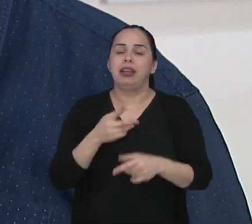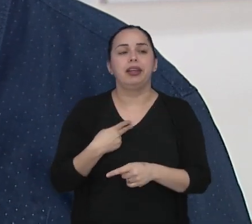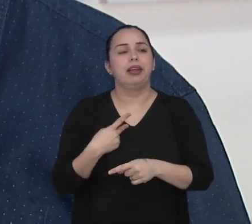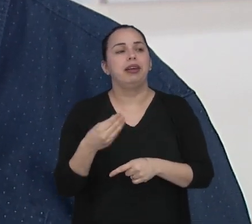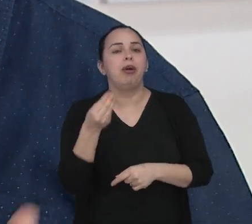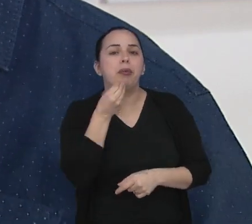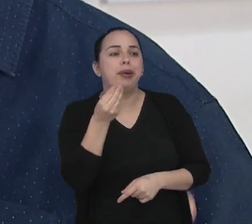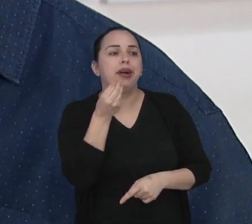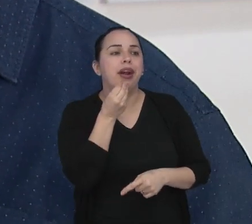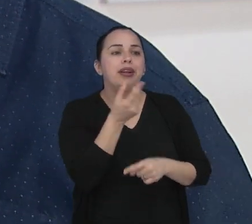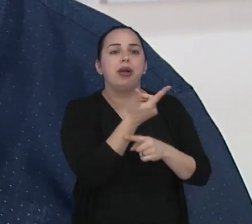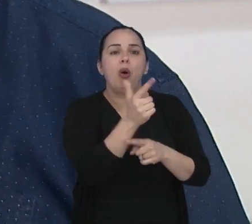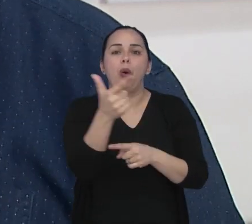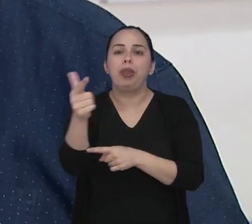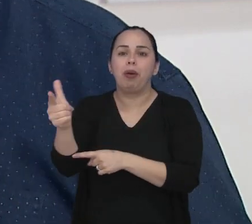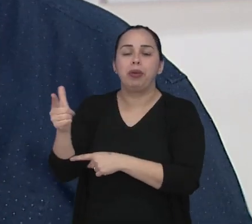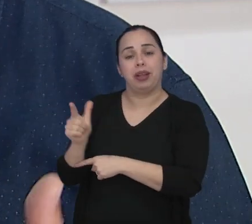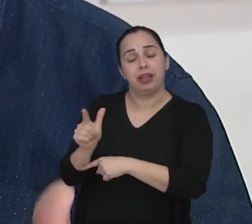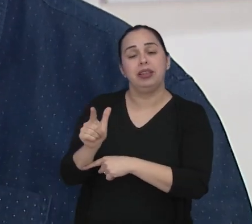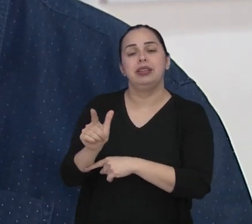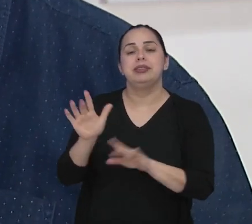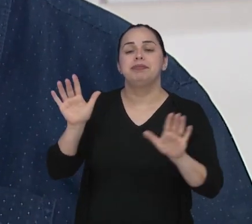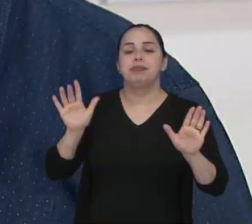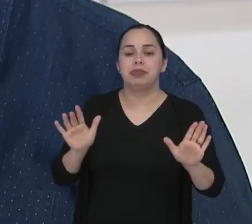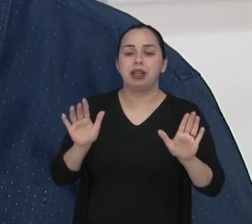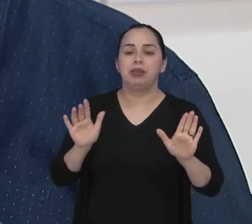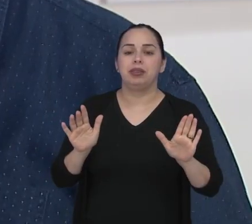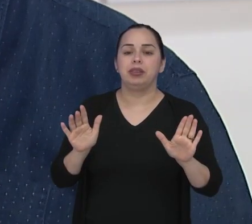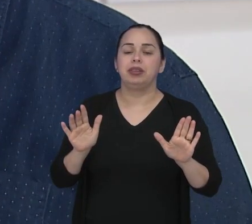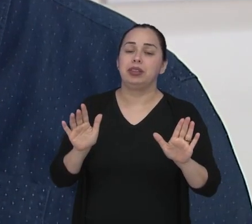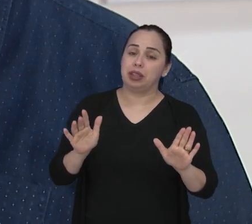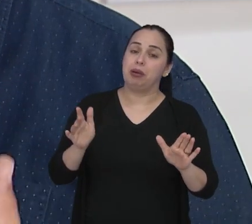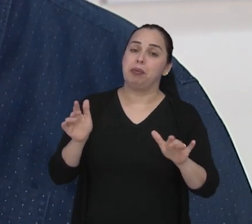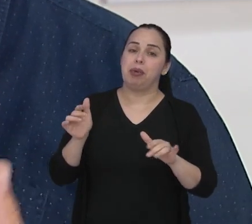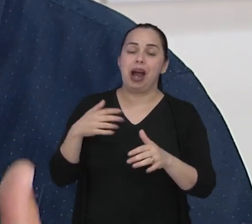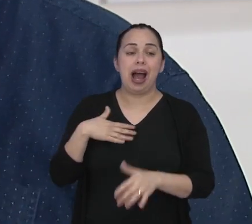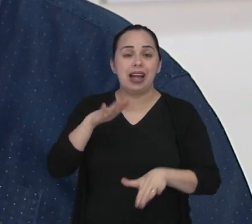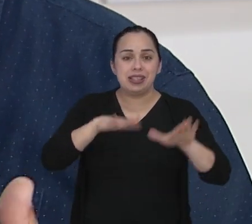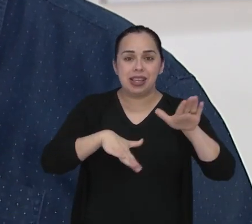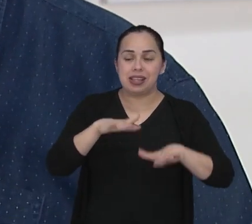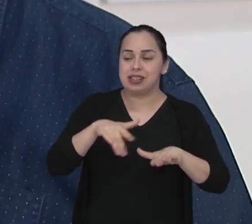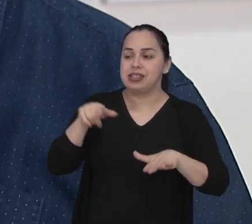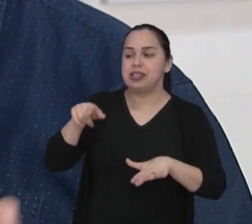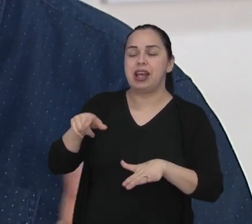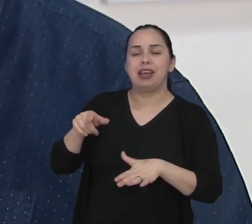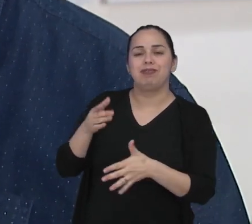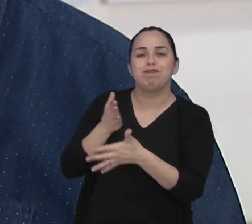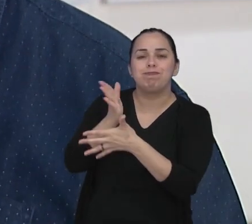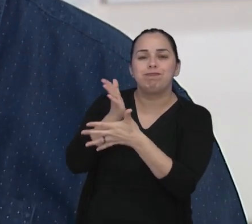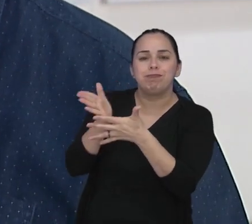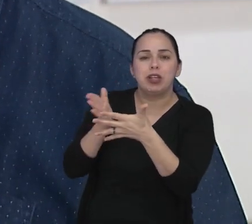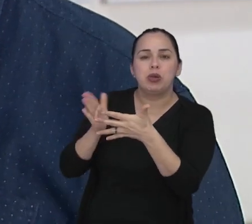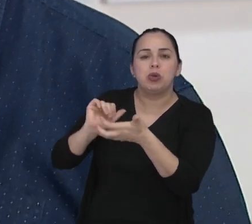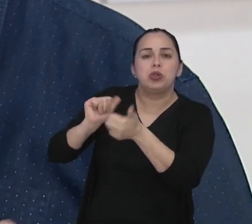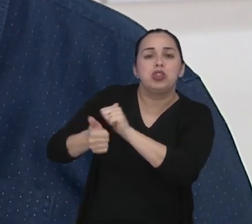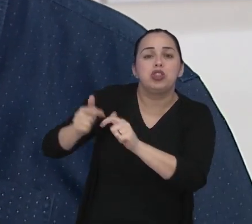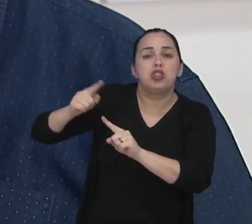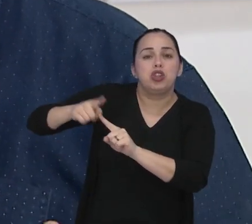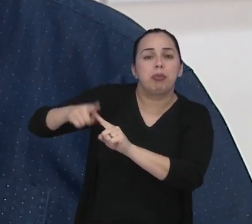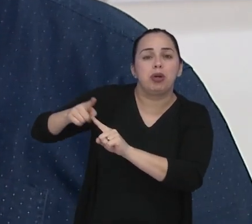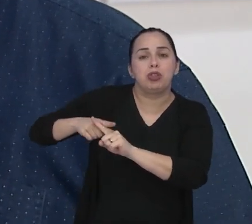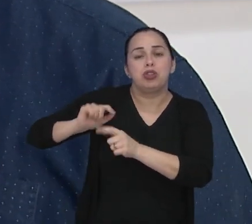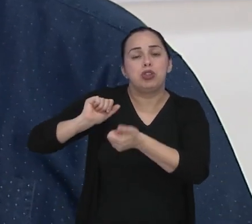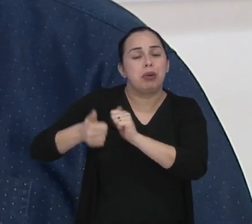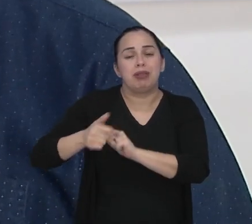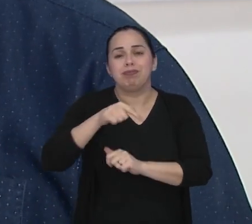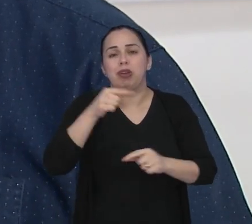modalidades. E aí tem que ficar buscando outras modalidades para contemplá-las. E, de repente, a modalidade que contempla ela não é